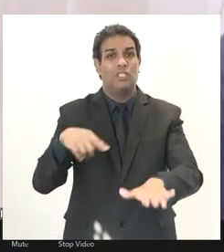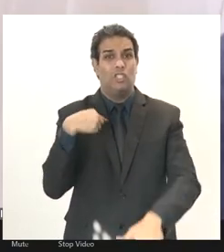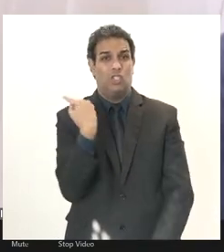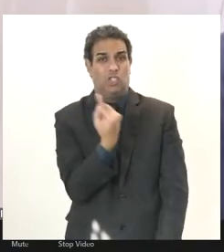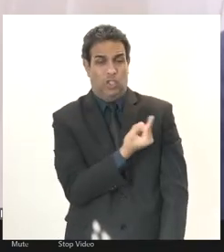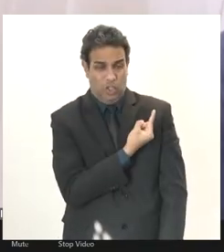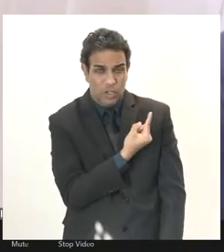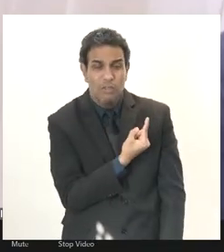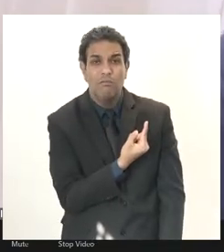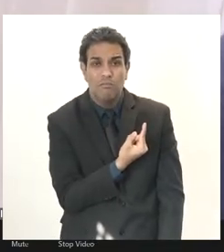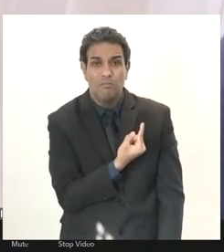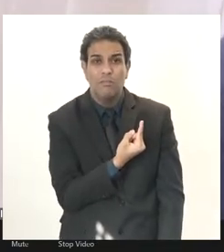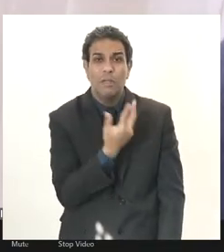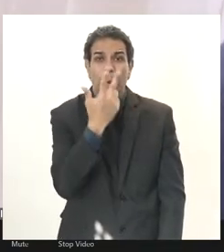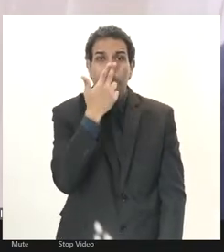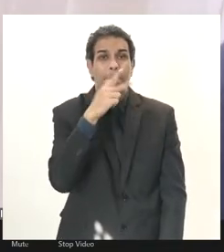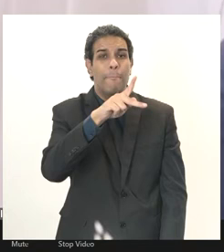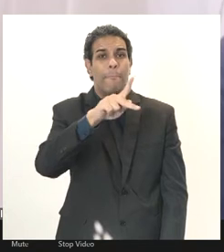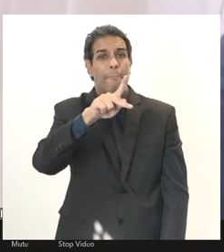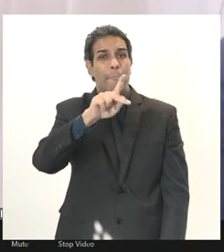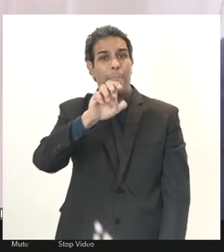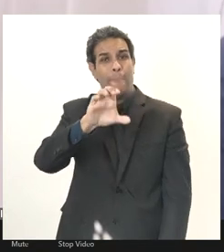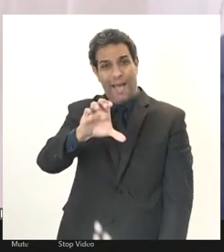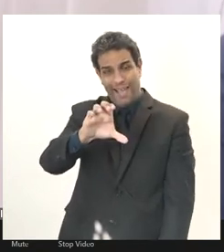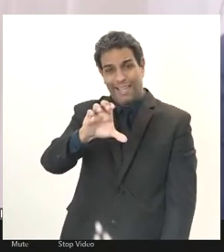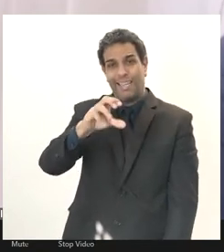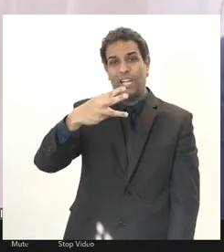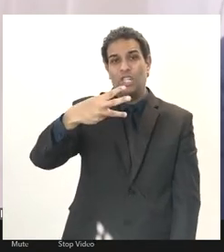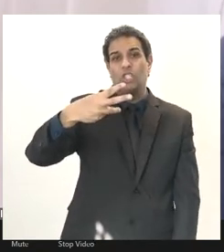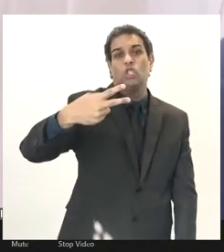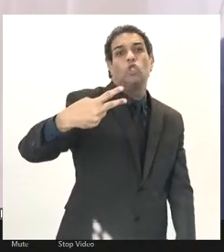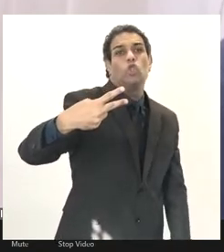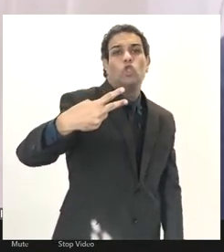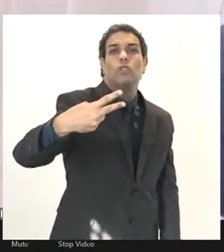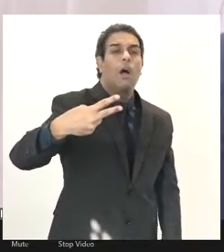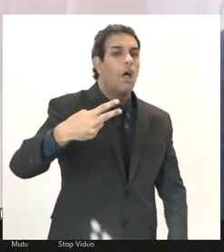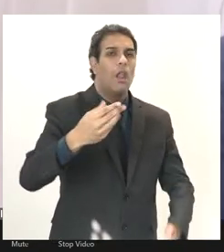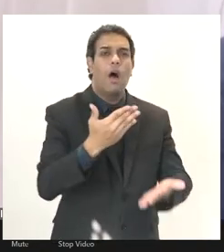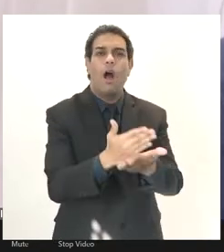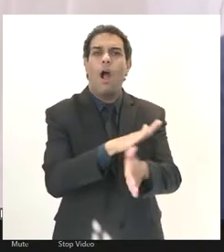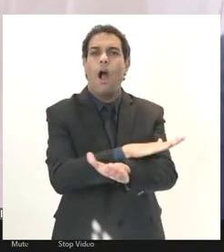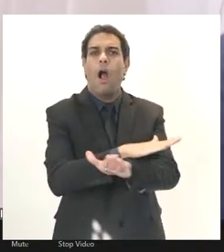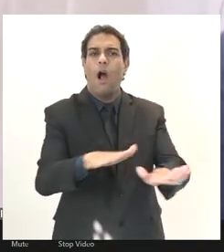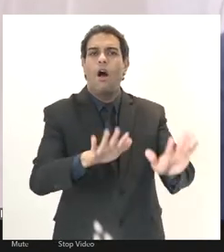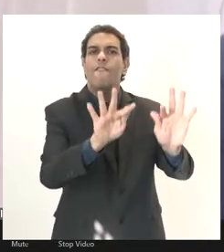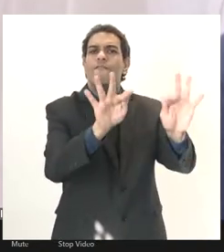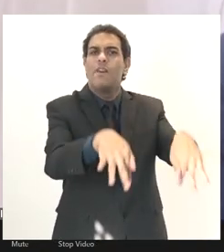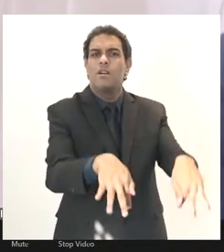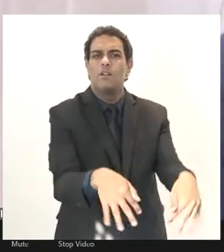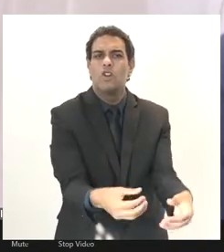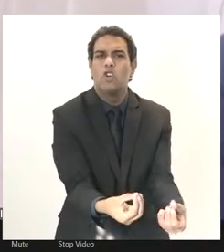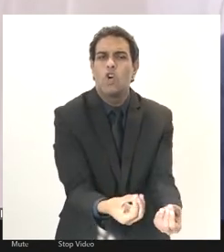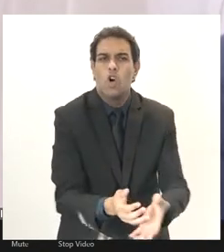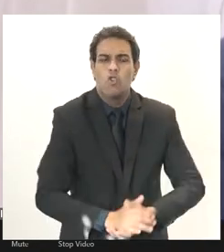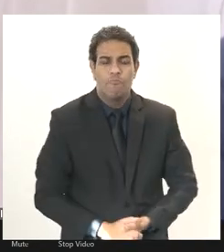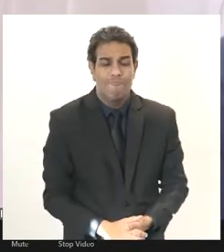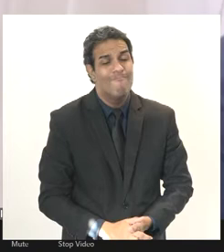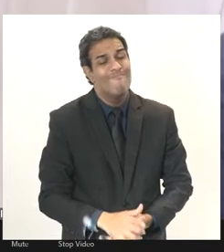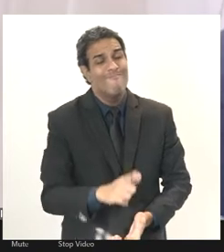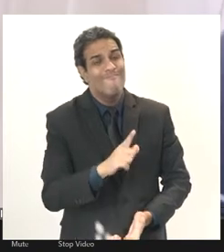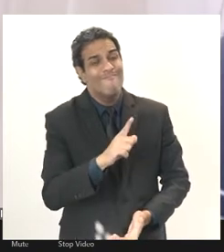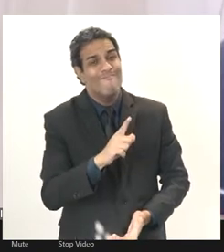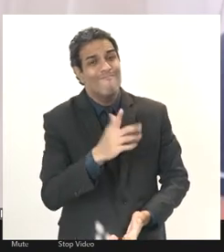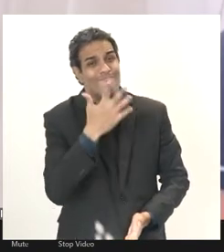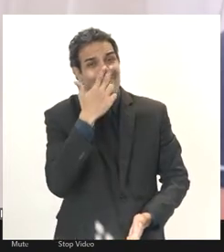estatuto a PEC ela elimina ela veta então a gente vai ter um estatuto